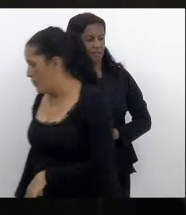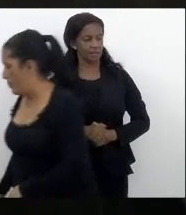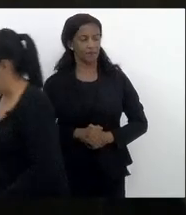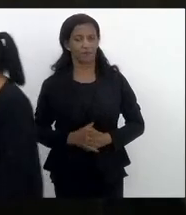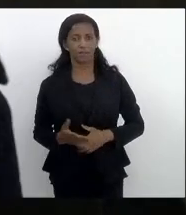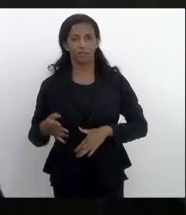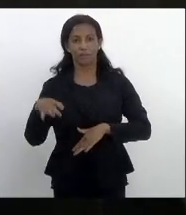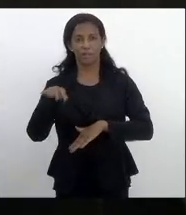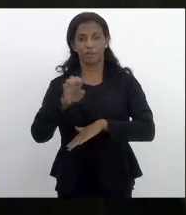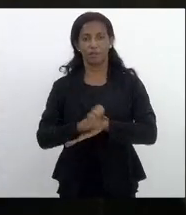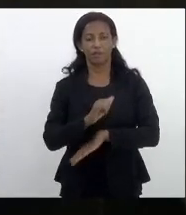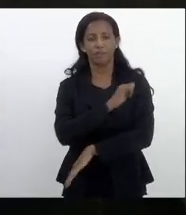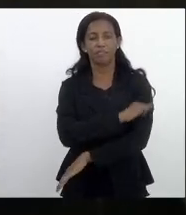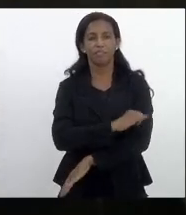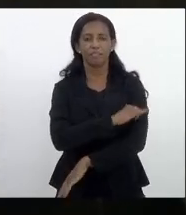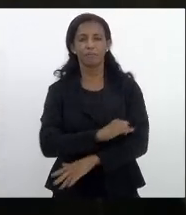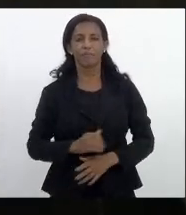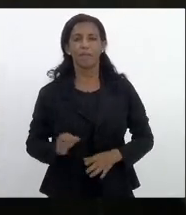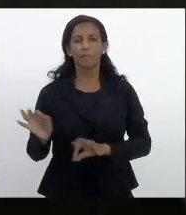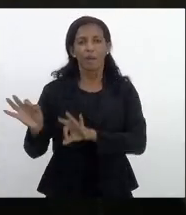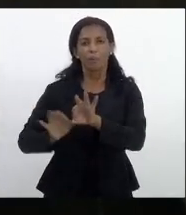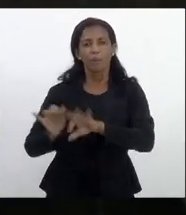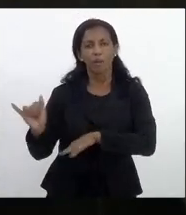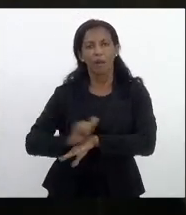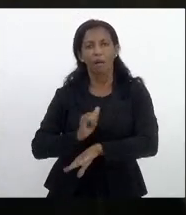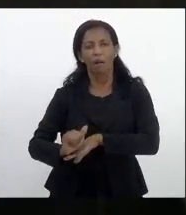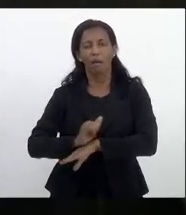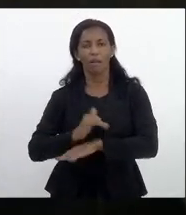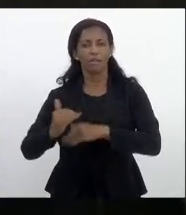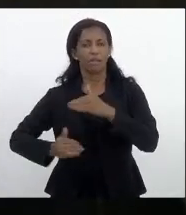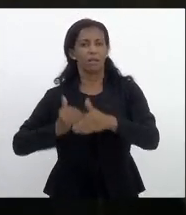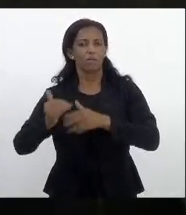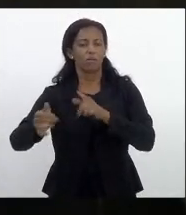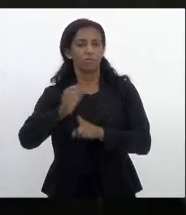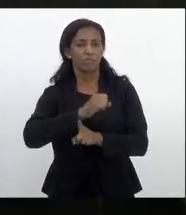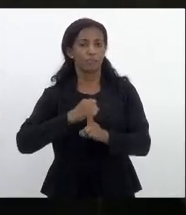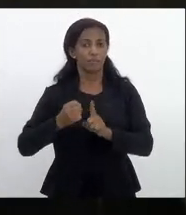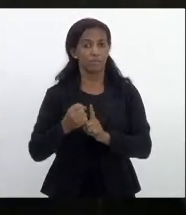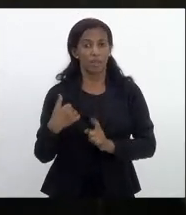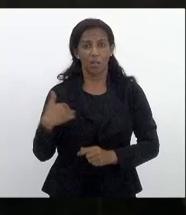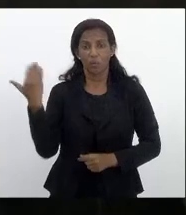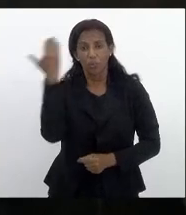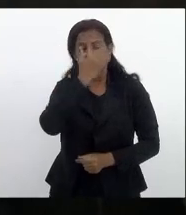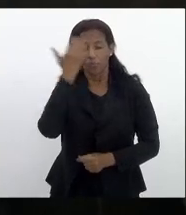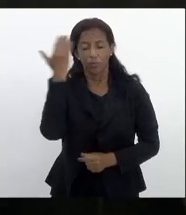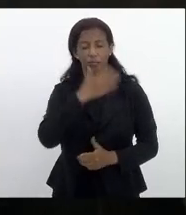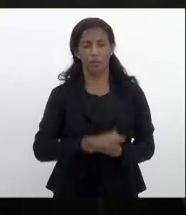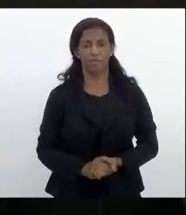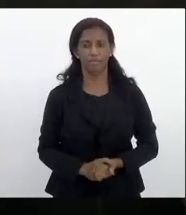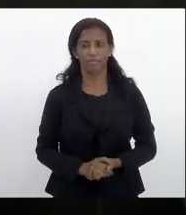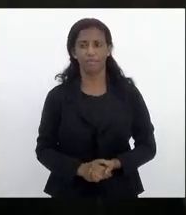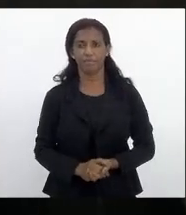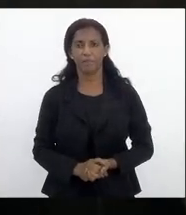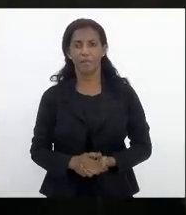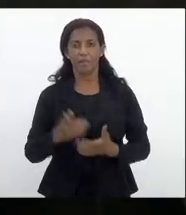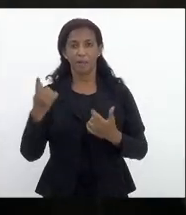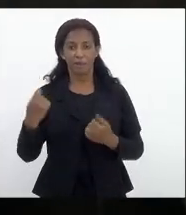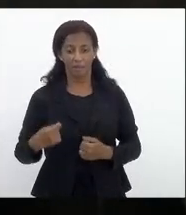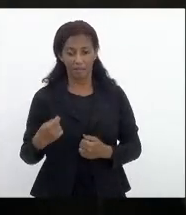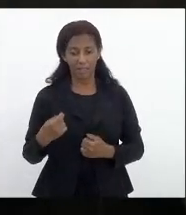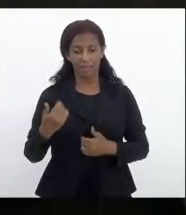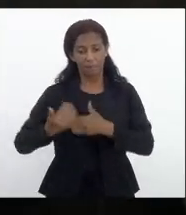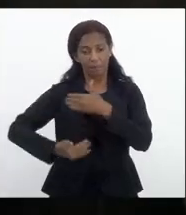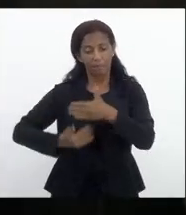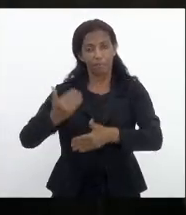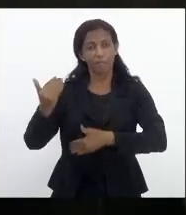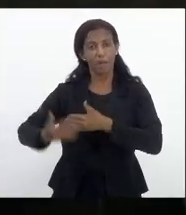estado do Rio de Janeiro para um plano estratégico de desenvolvimento econômico e social isso eu ainda não vi isso eu ainda não vi tinha que ser para e passo